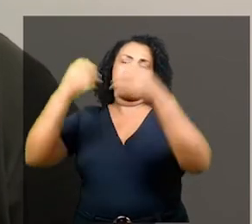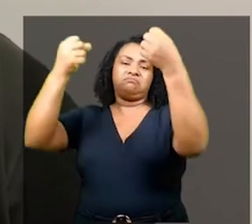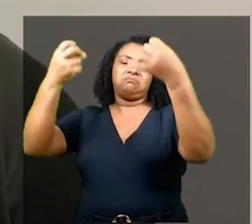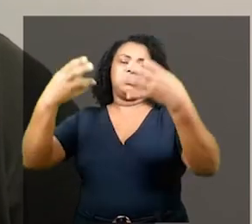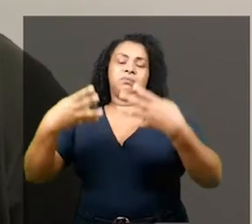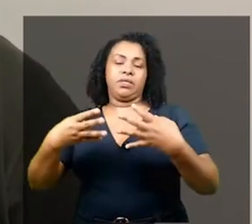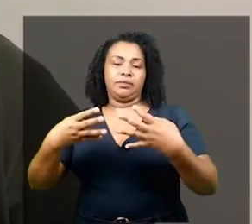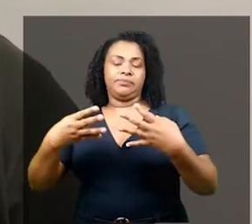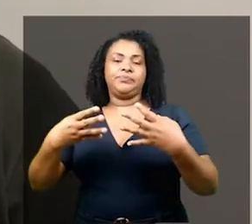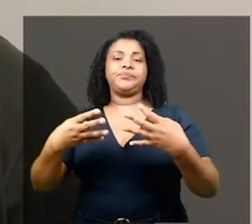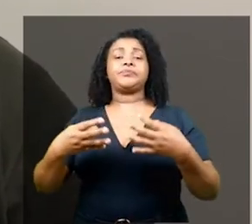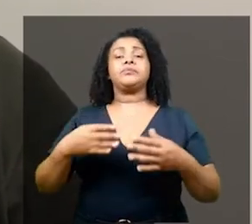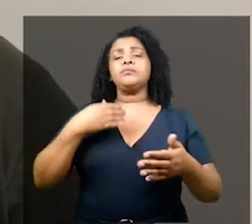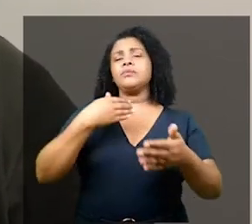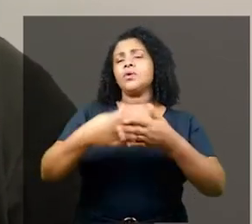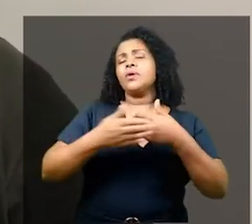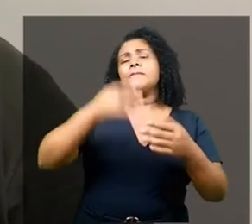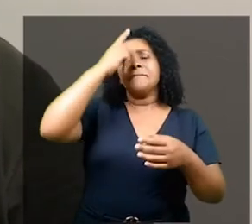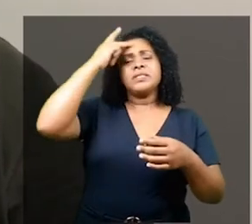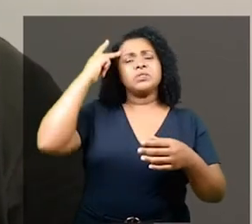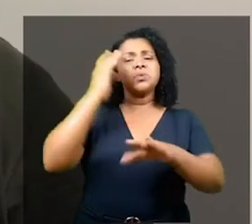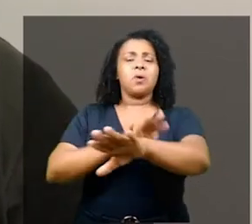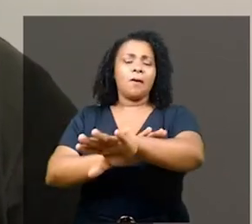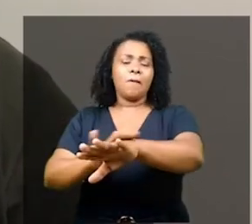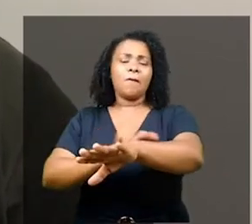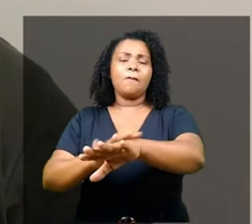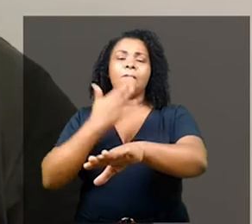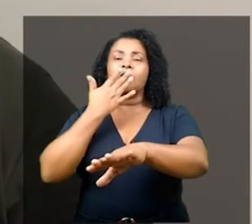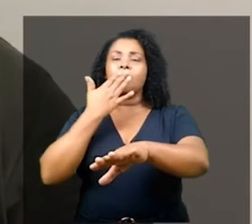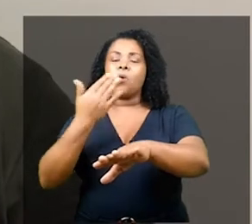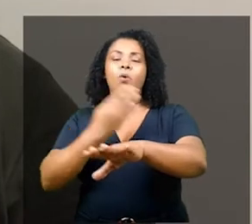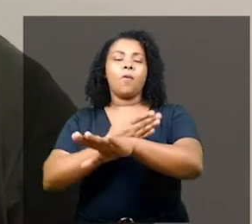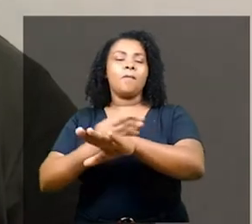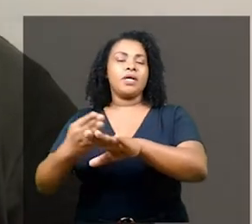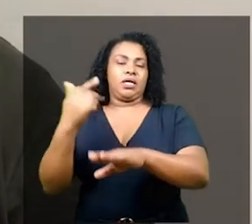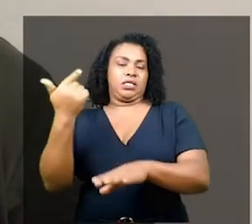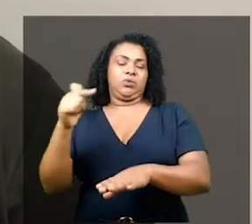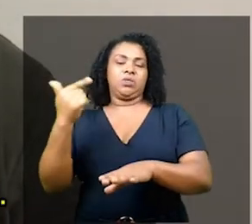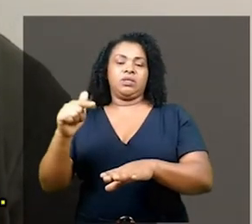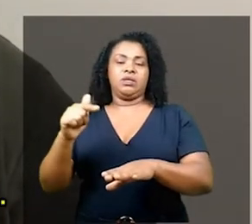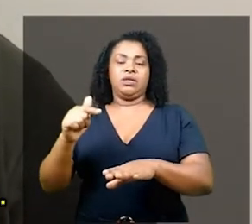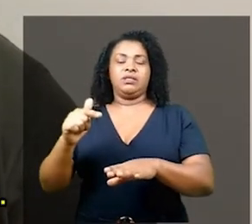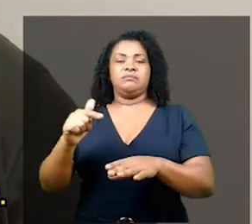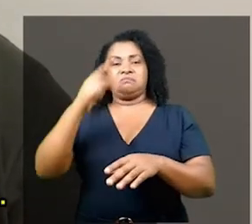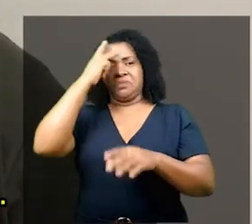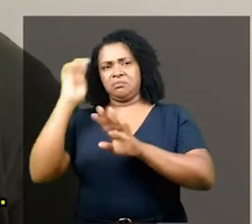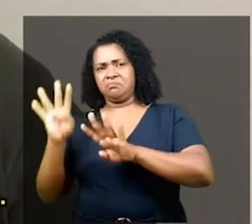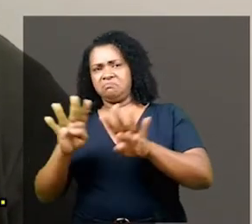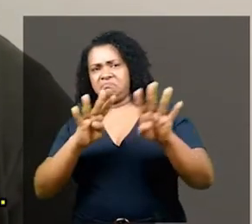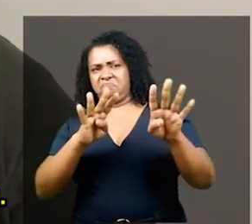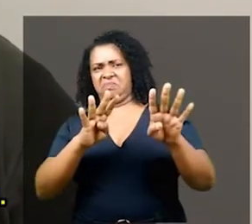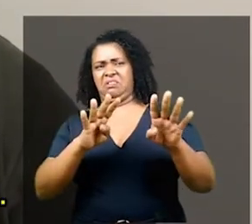pessoa não branca terá algum relato de uma experiência de desqualificação por seu